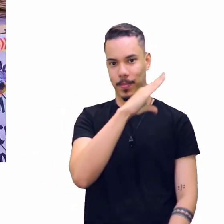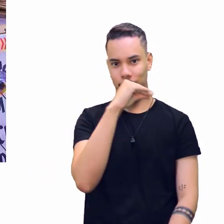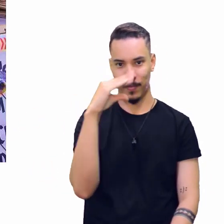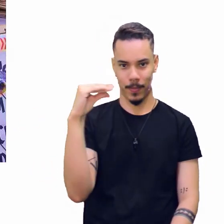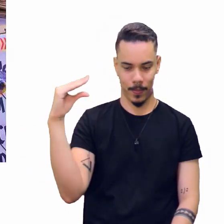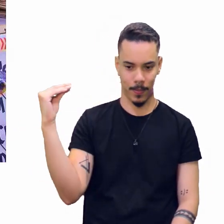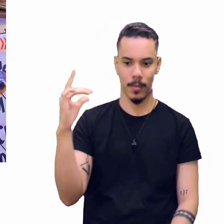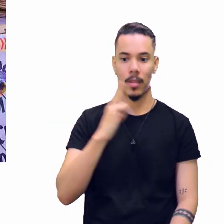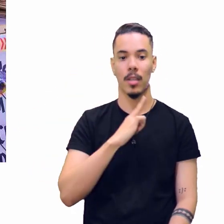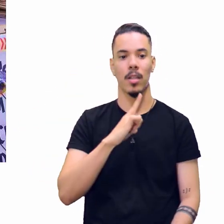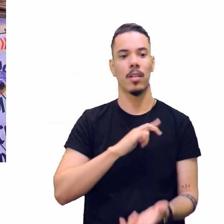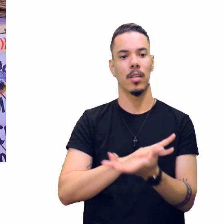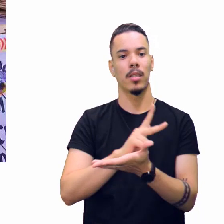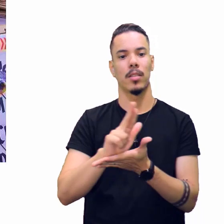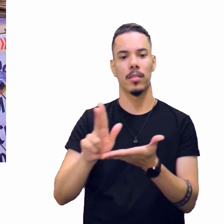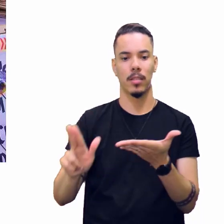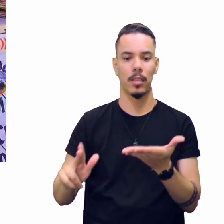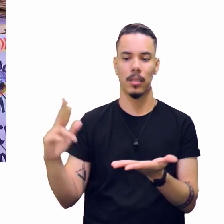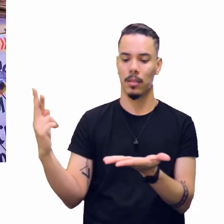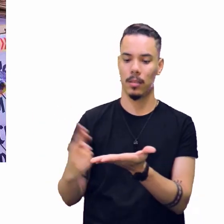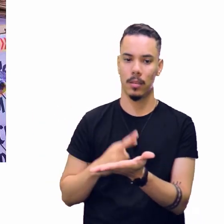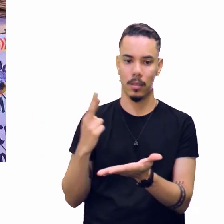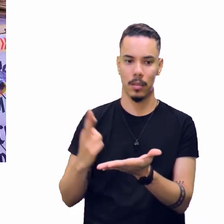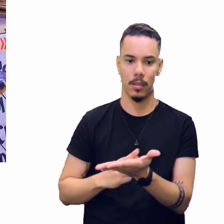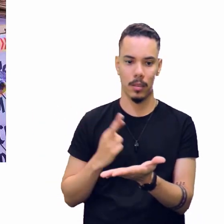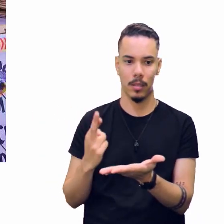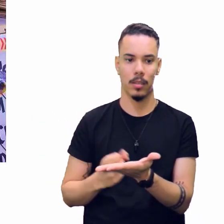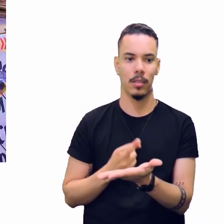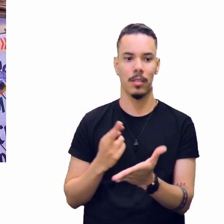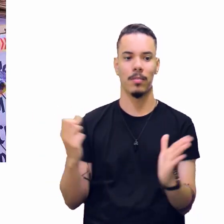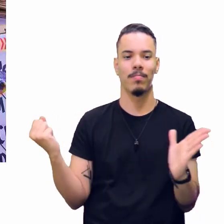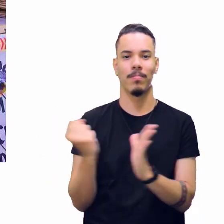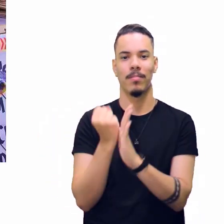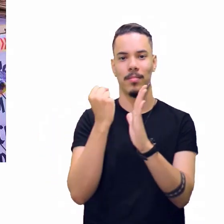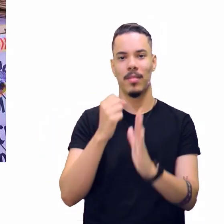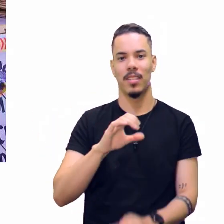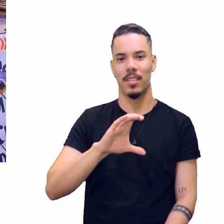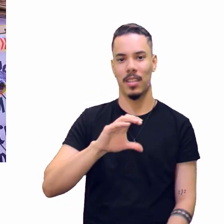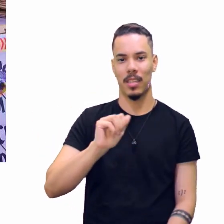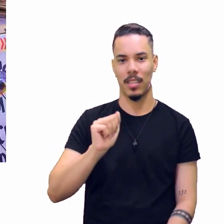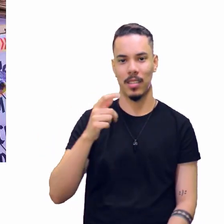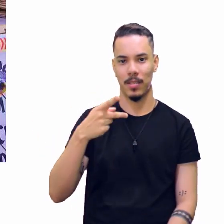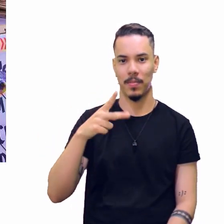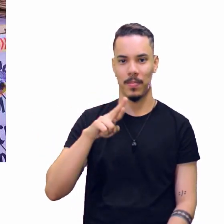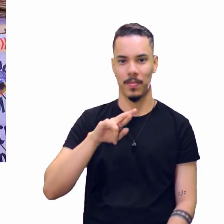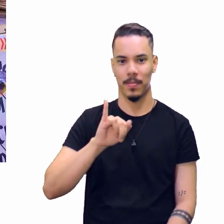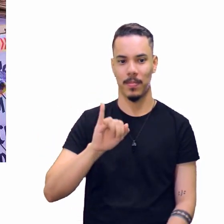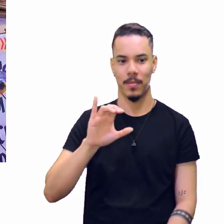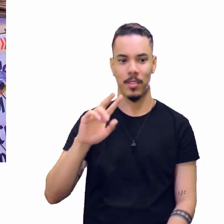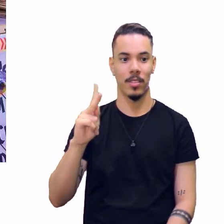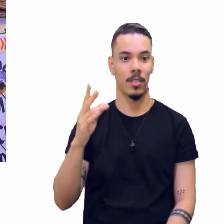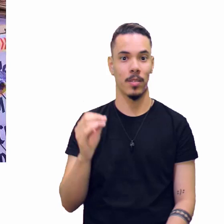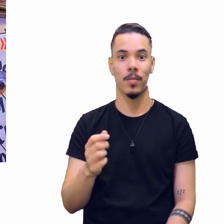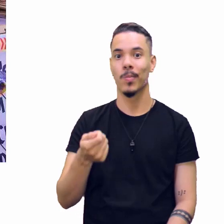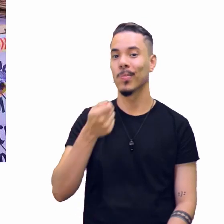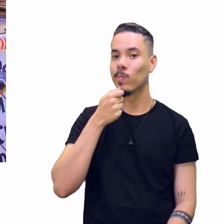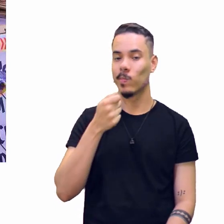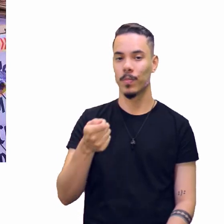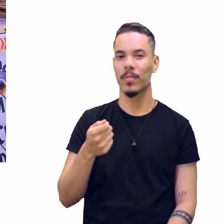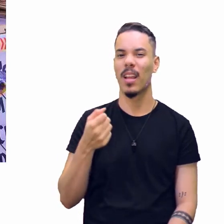revistas, tinha capricho. Aí a reportagem era com quem? Com os